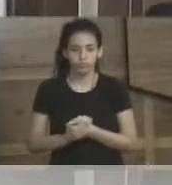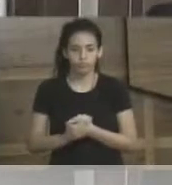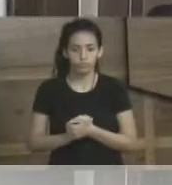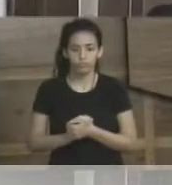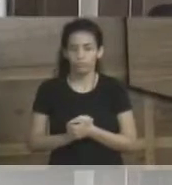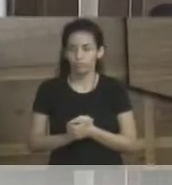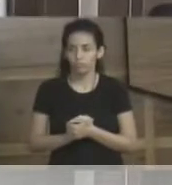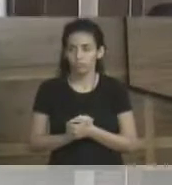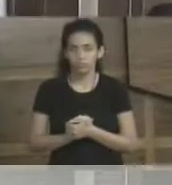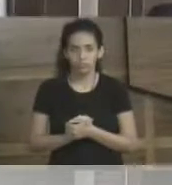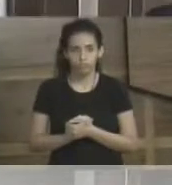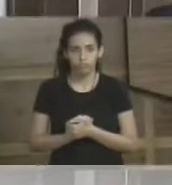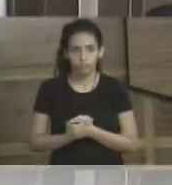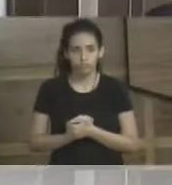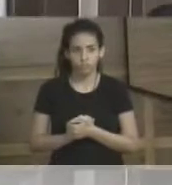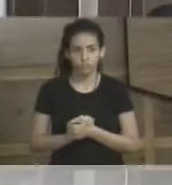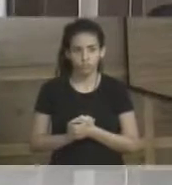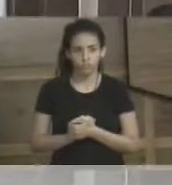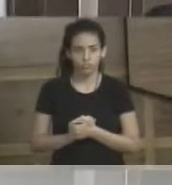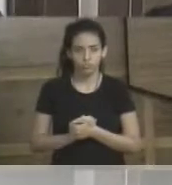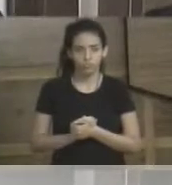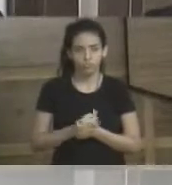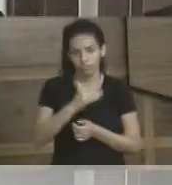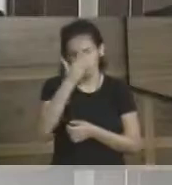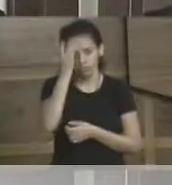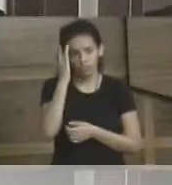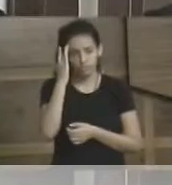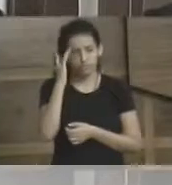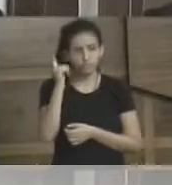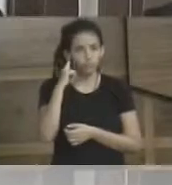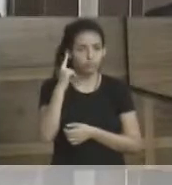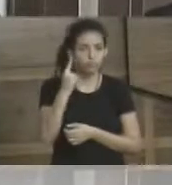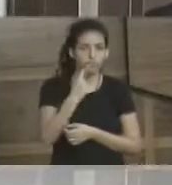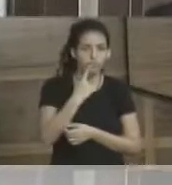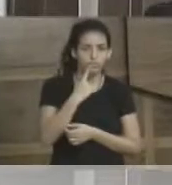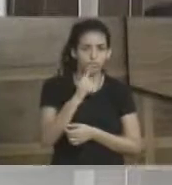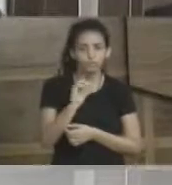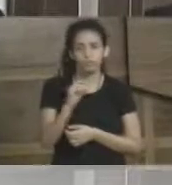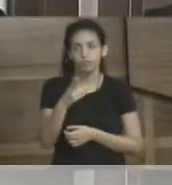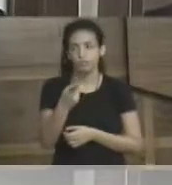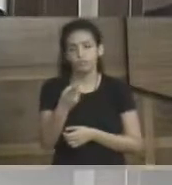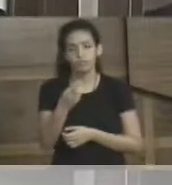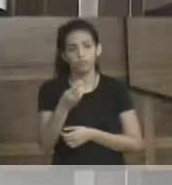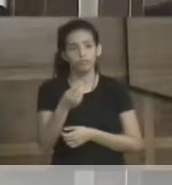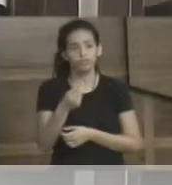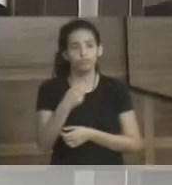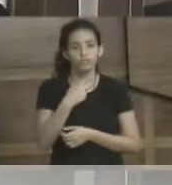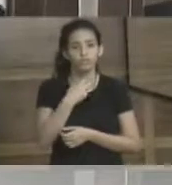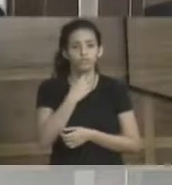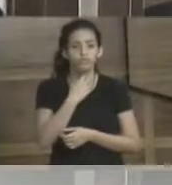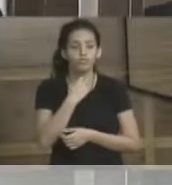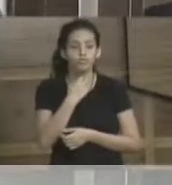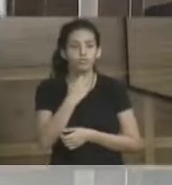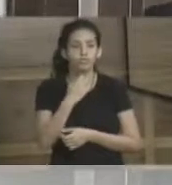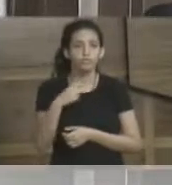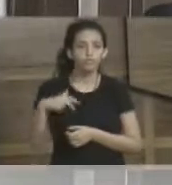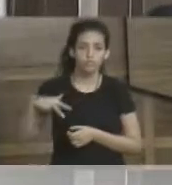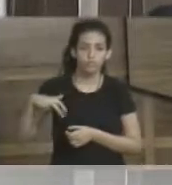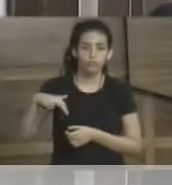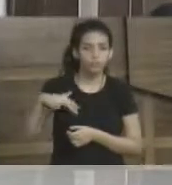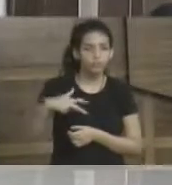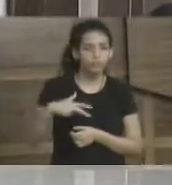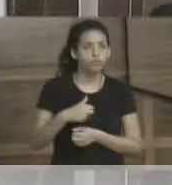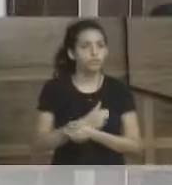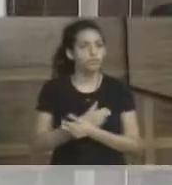vontade de fazer e ajudar. As pessoas com deficiência auditiva, com deficiência na fala, de locomoção, diversos tipos de